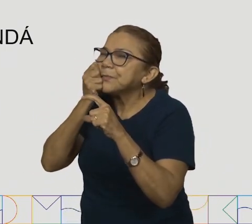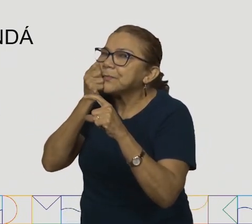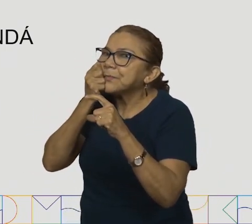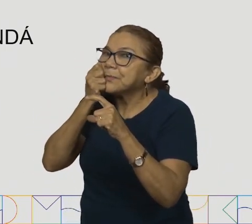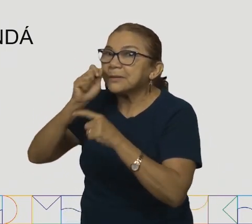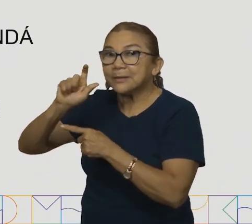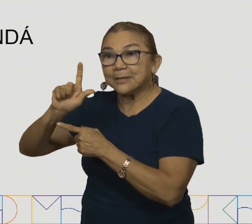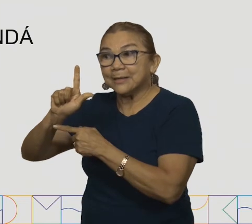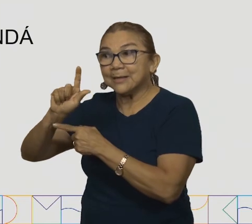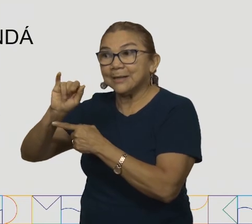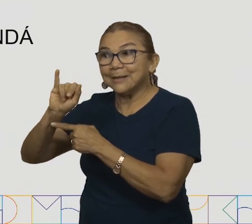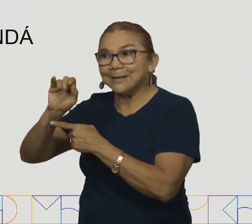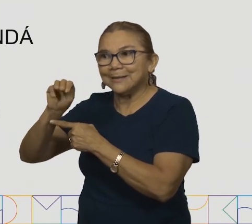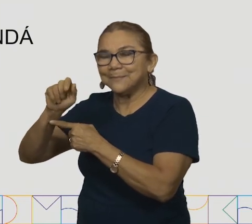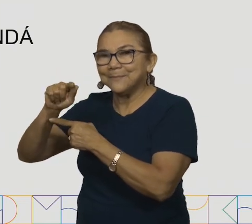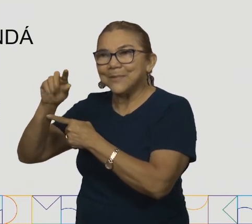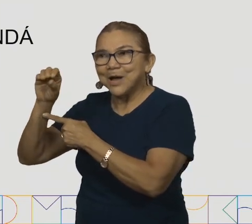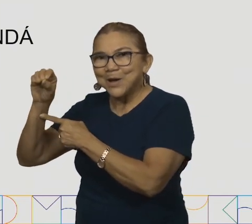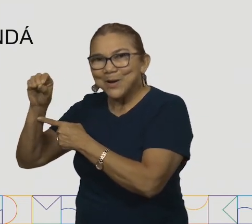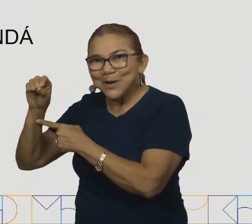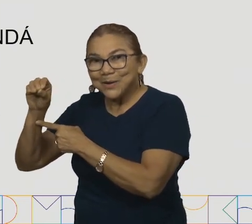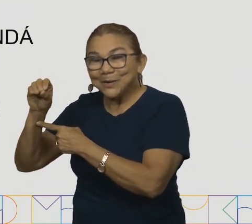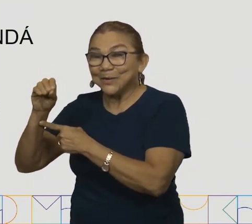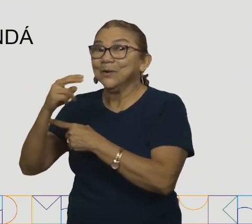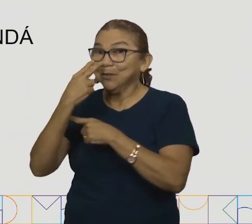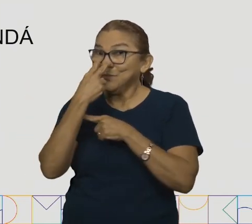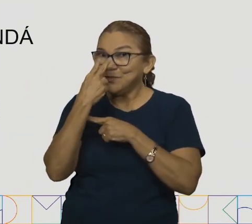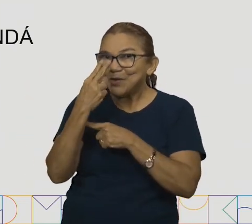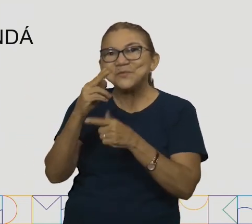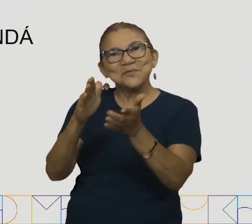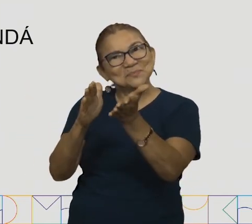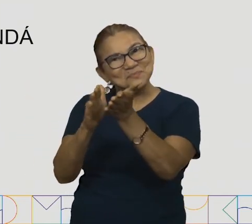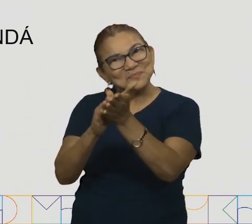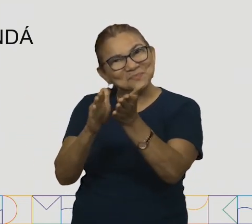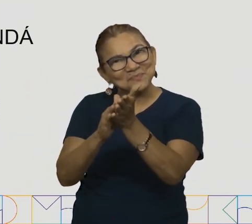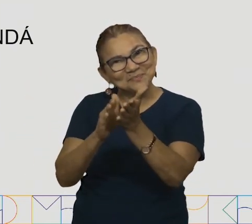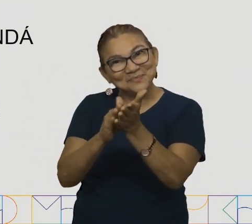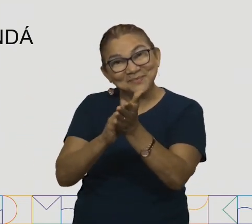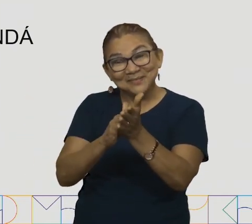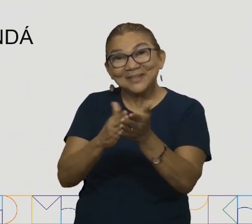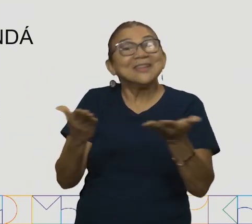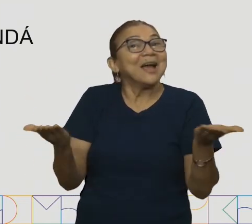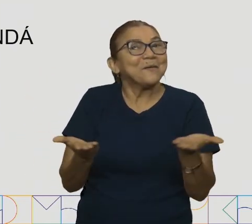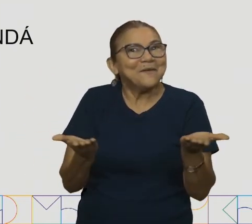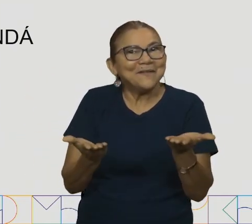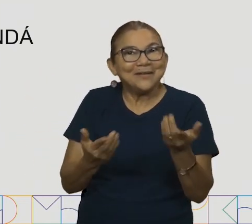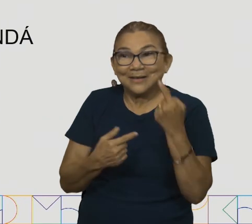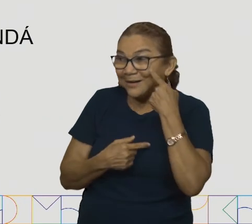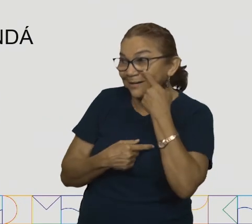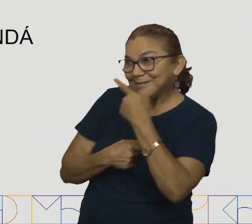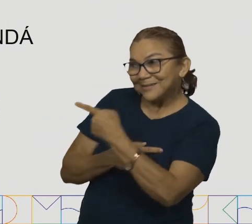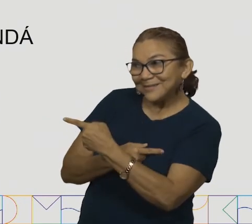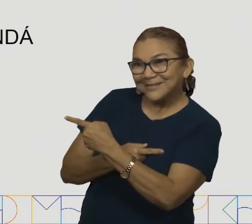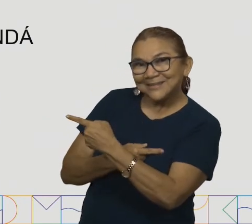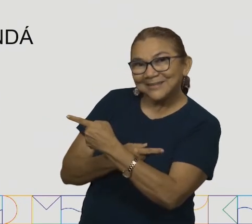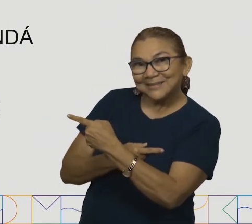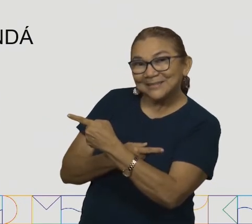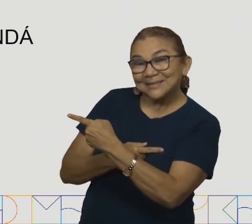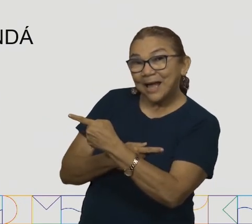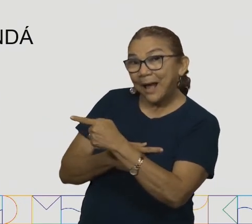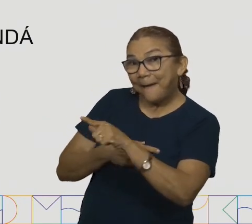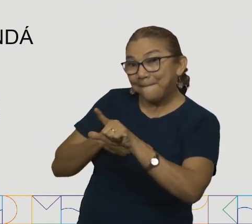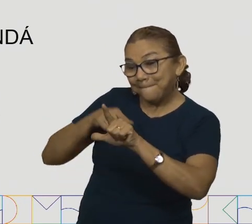Meu limoeiro. Muito bem, vocês arrasam, crianças. E agora? Meu